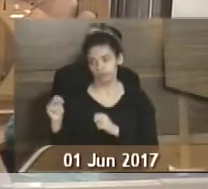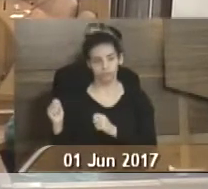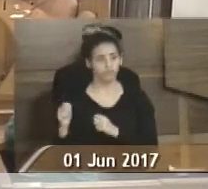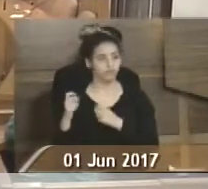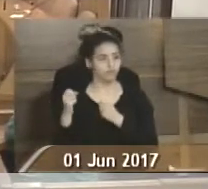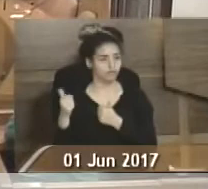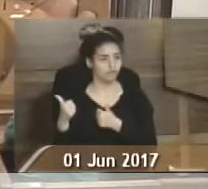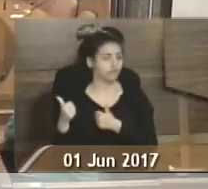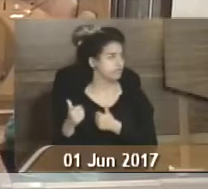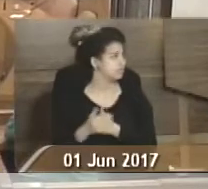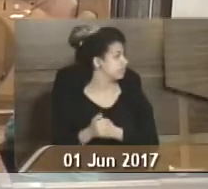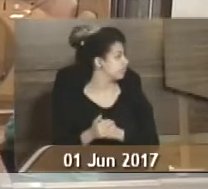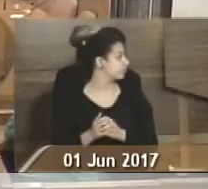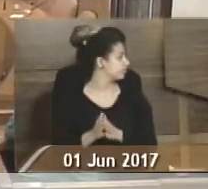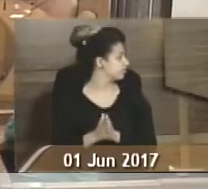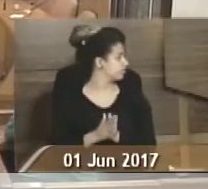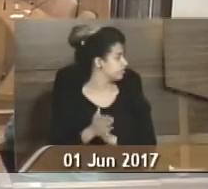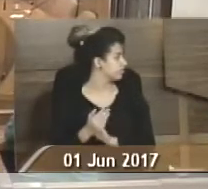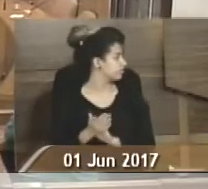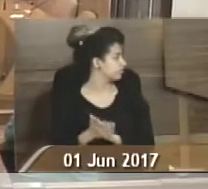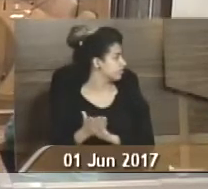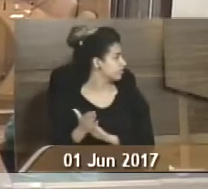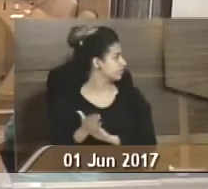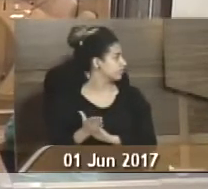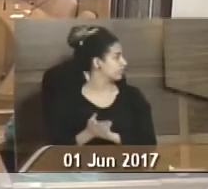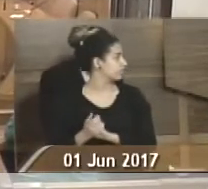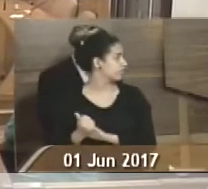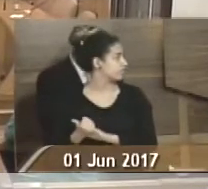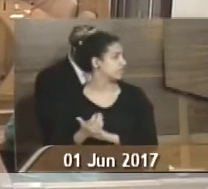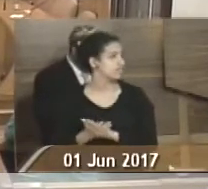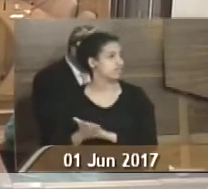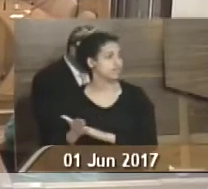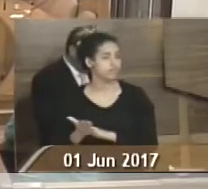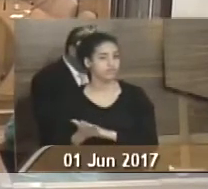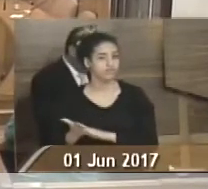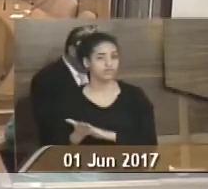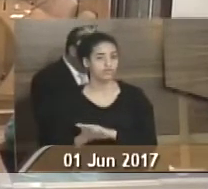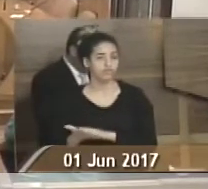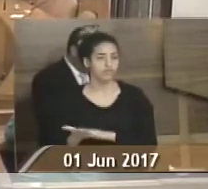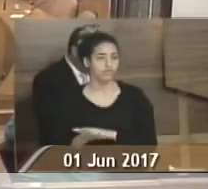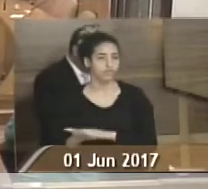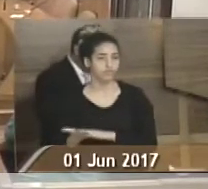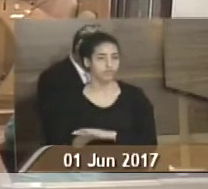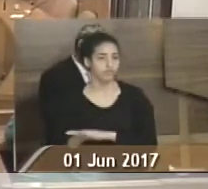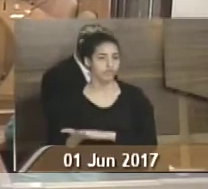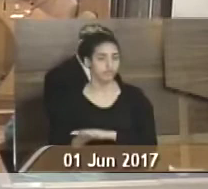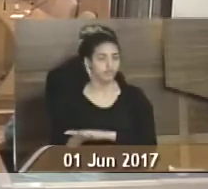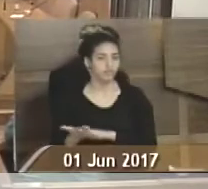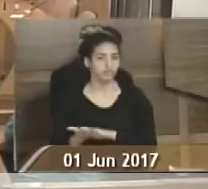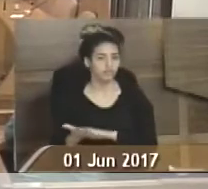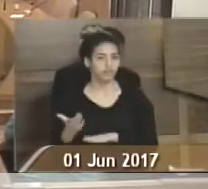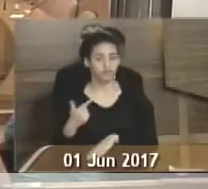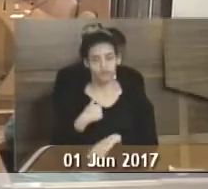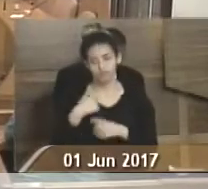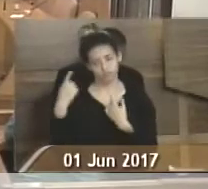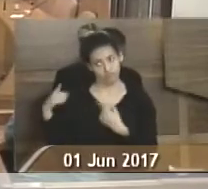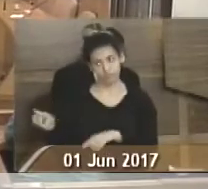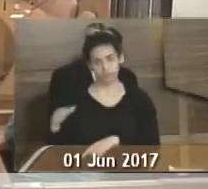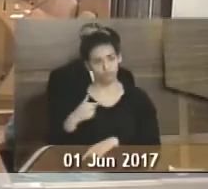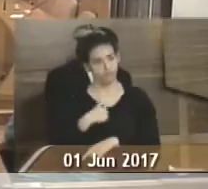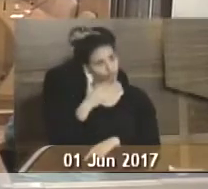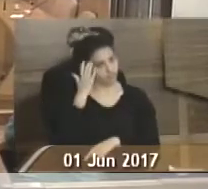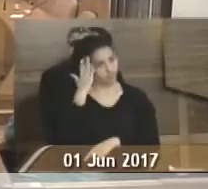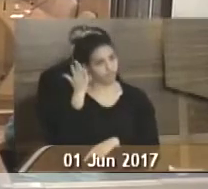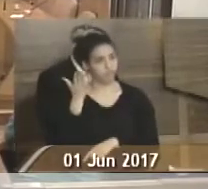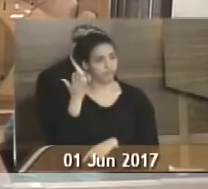Tite, eu sei que não sou contra o shopping, só